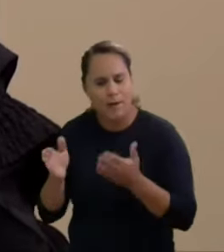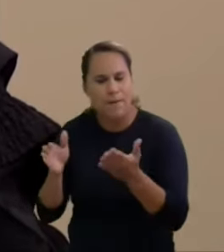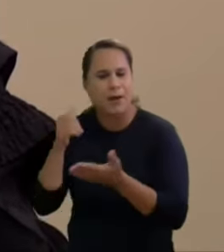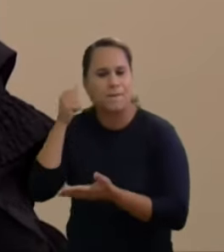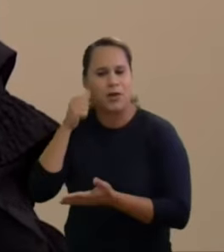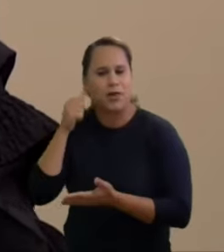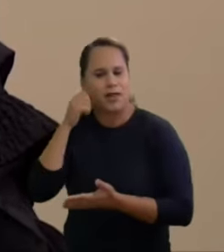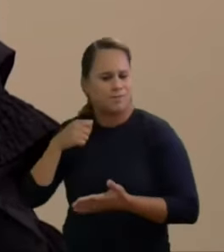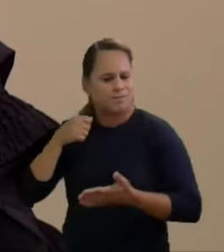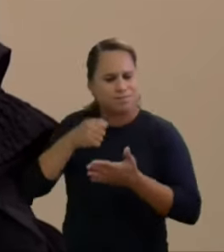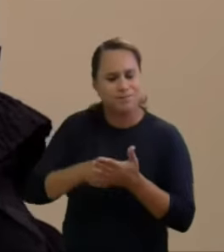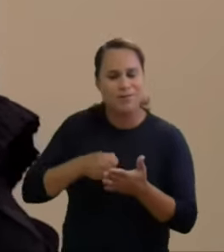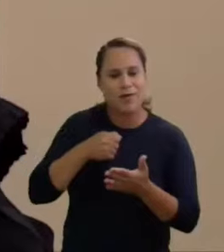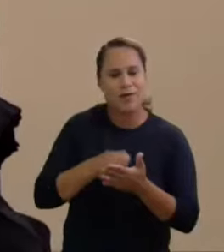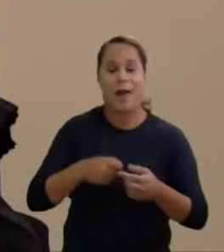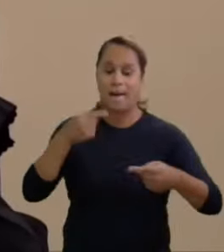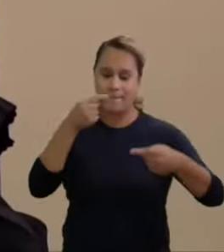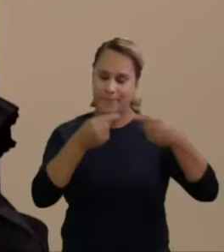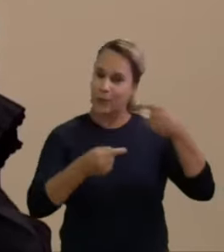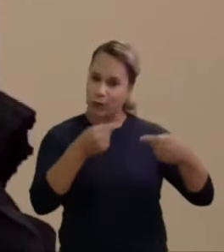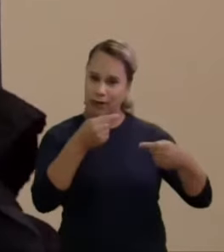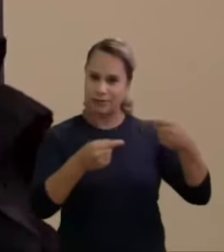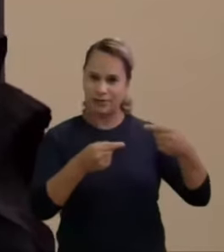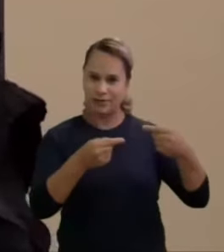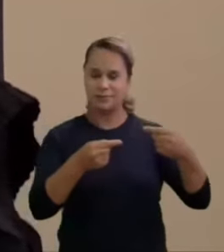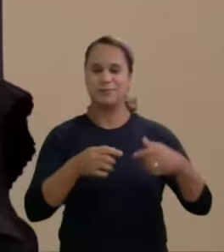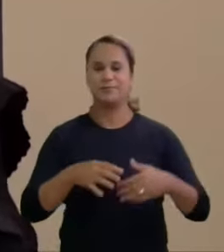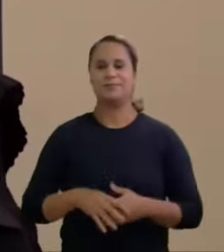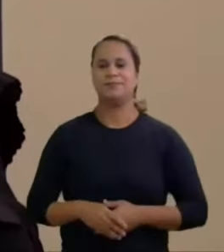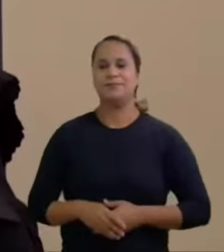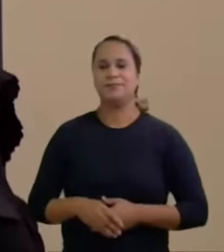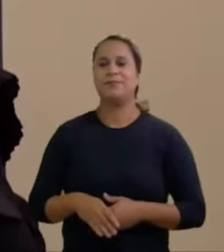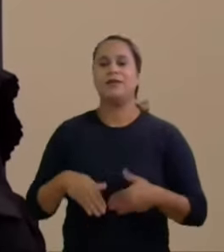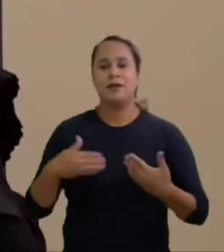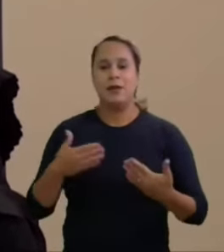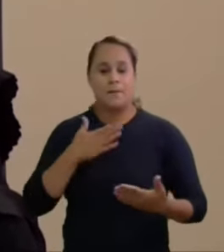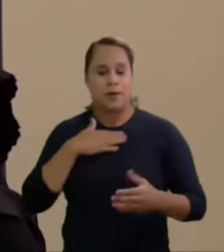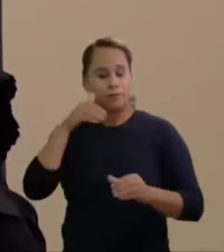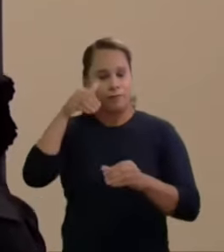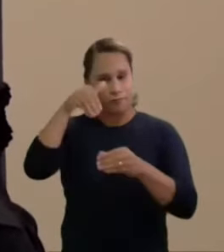dedicam à política. Bem, agora eu vou passar para o voto.